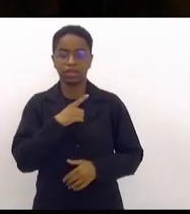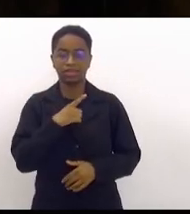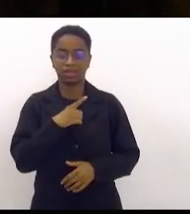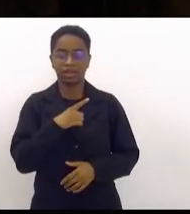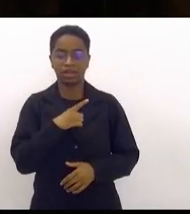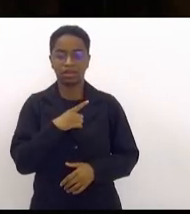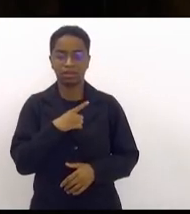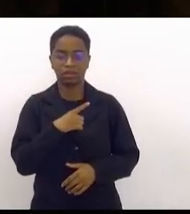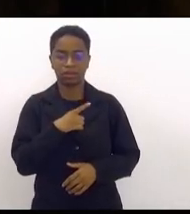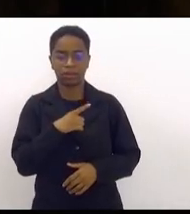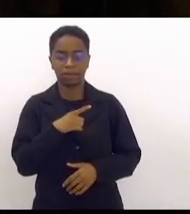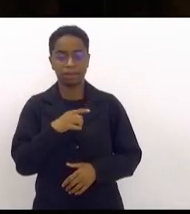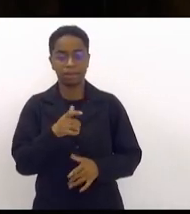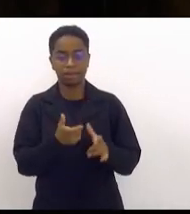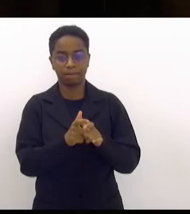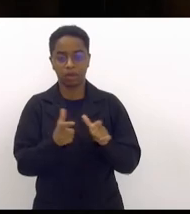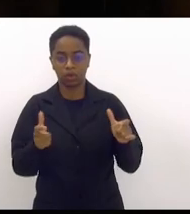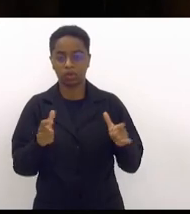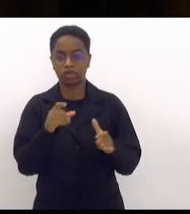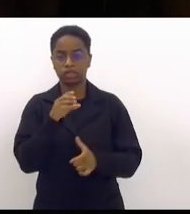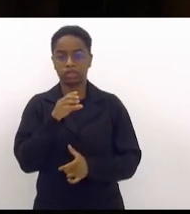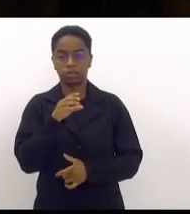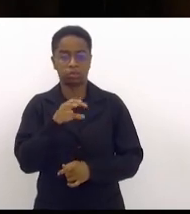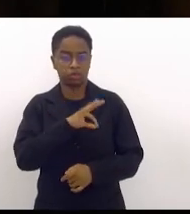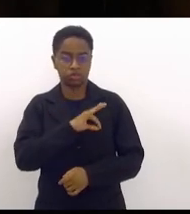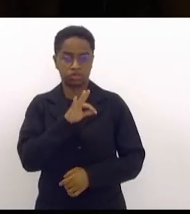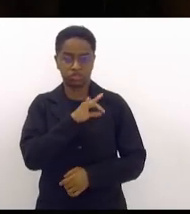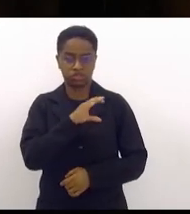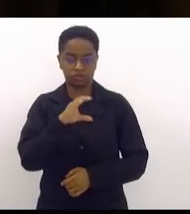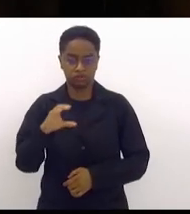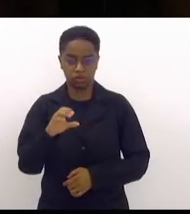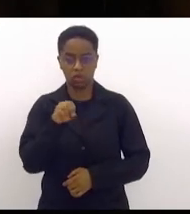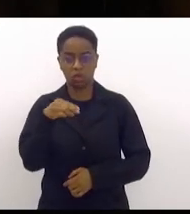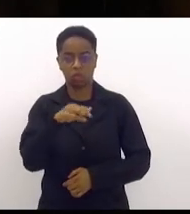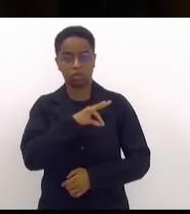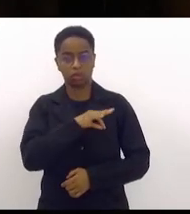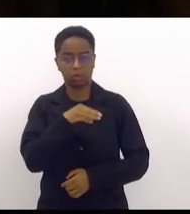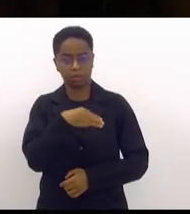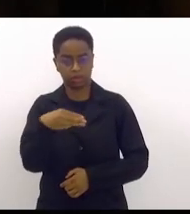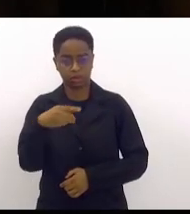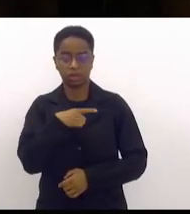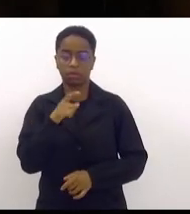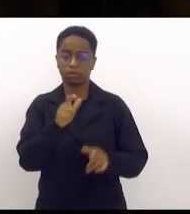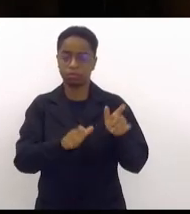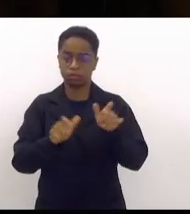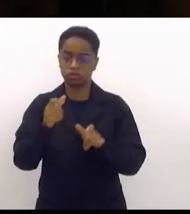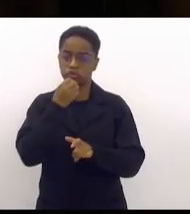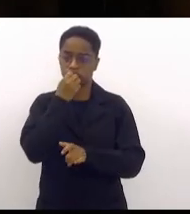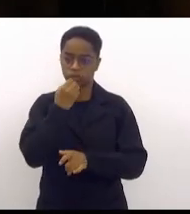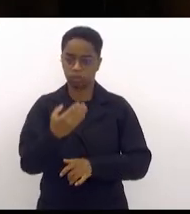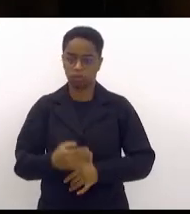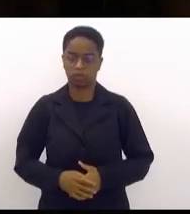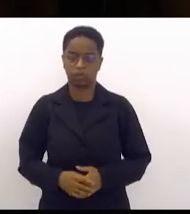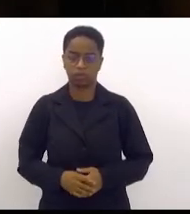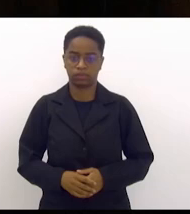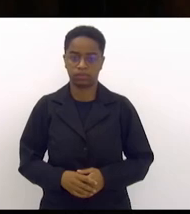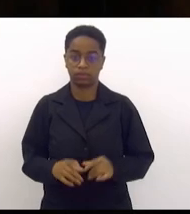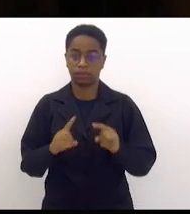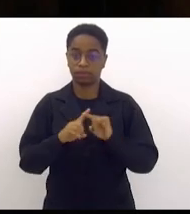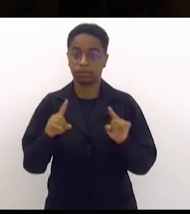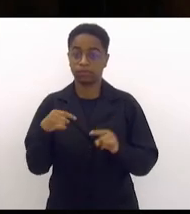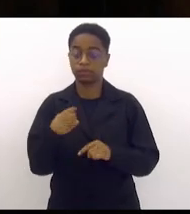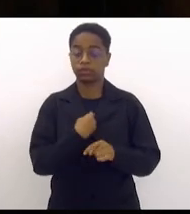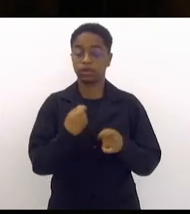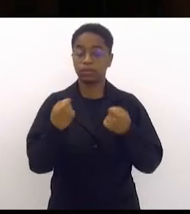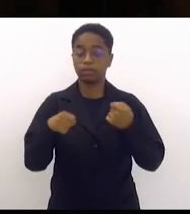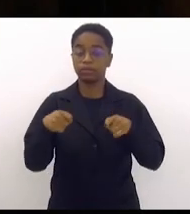sua maioria seja civil seja militar pessoas de bem nós precisamos